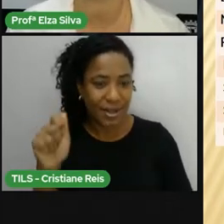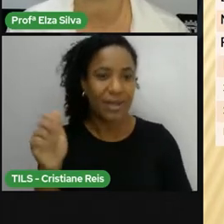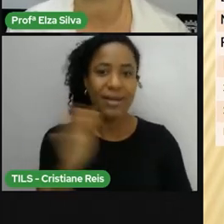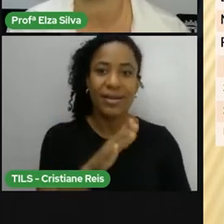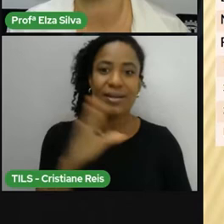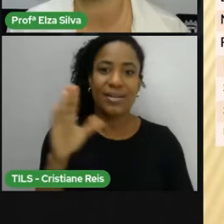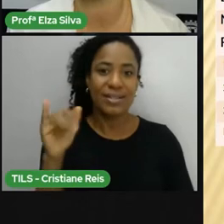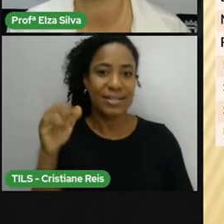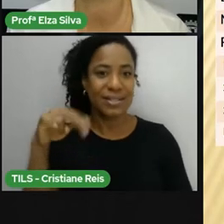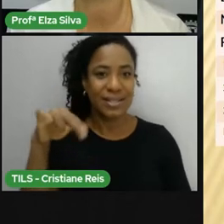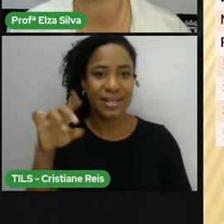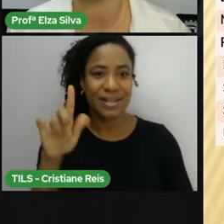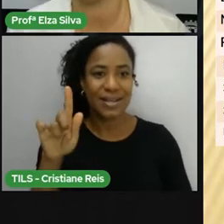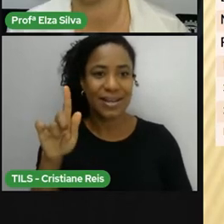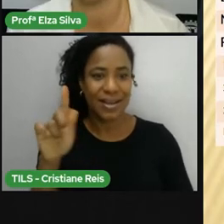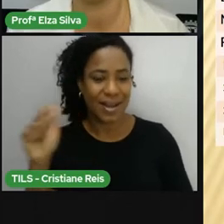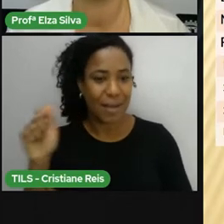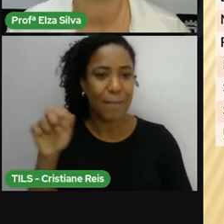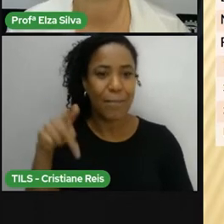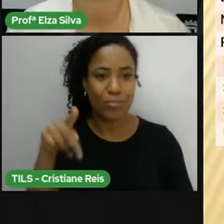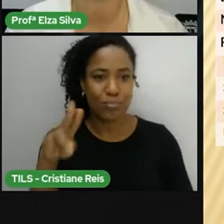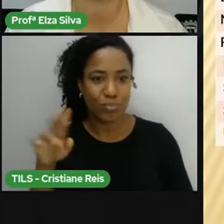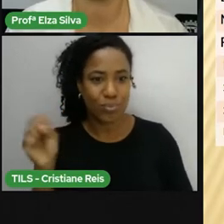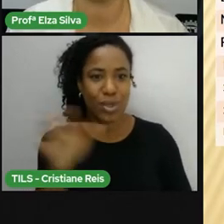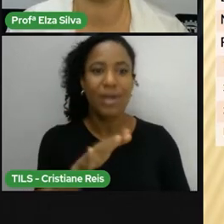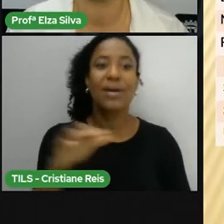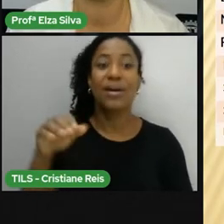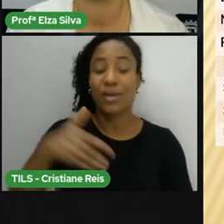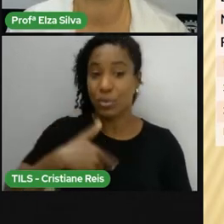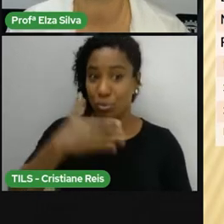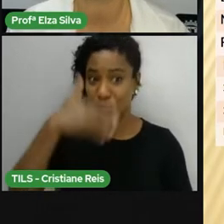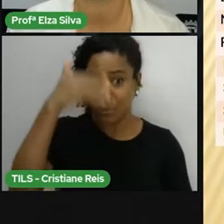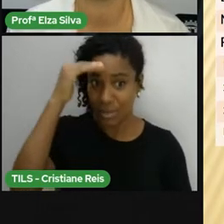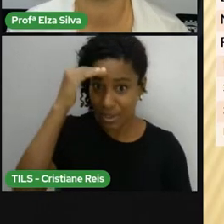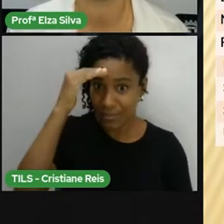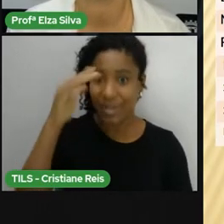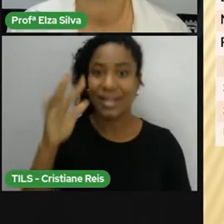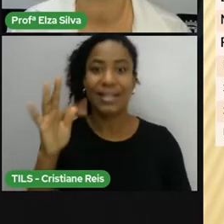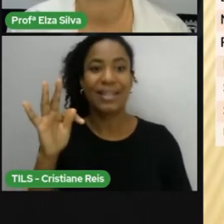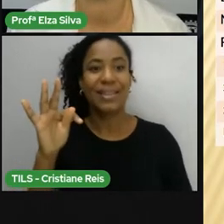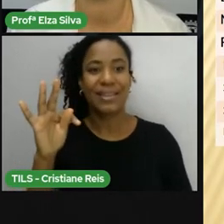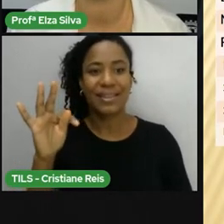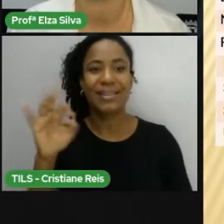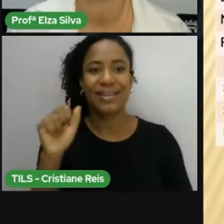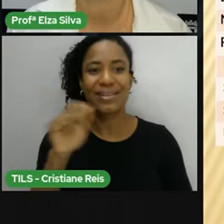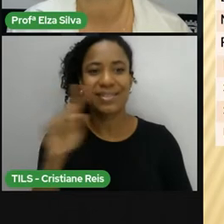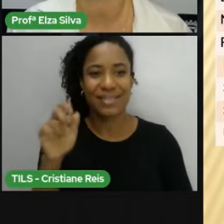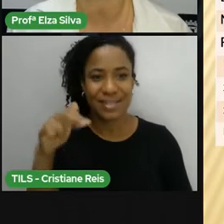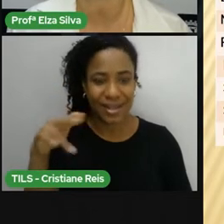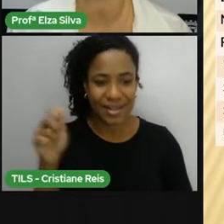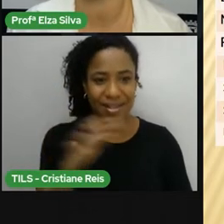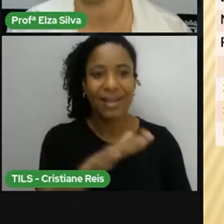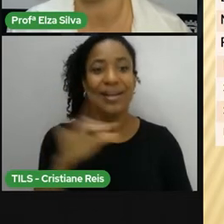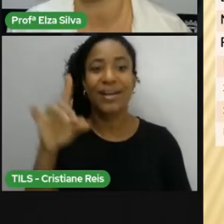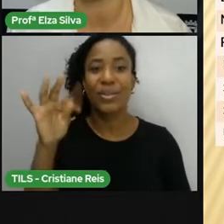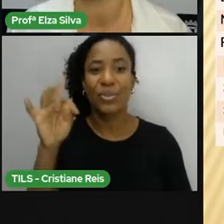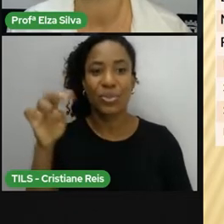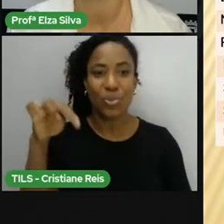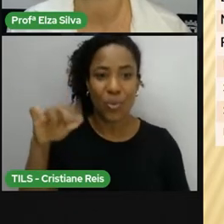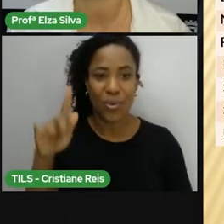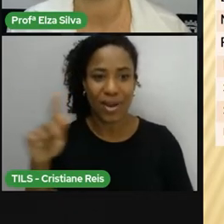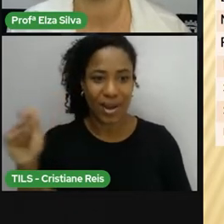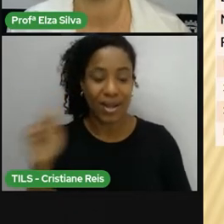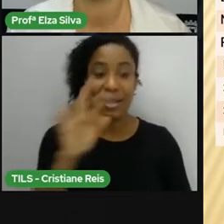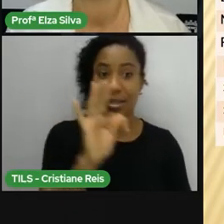Suazilândia Sudão Sudão do Sul Tanzânia Tonga Trindade Tobaco